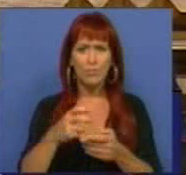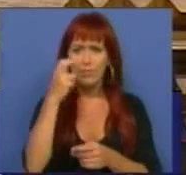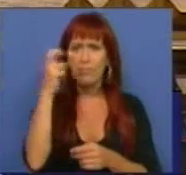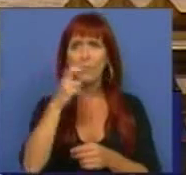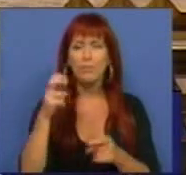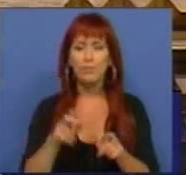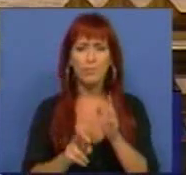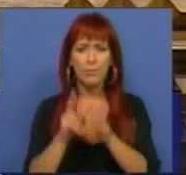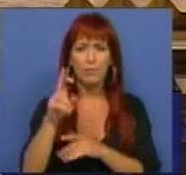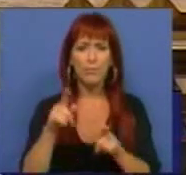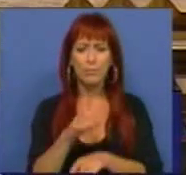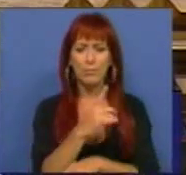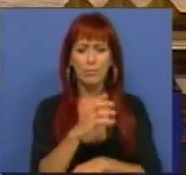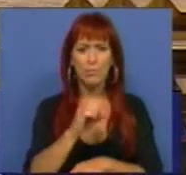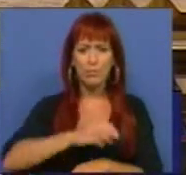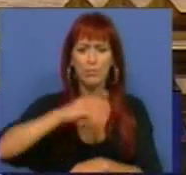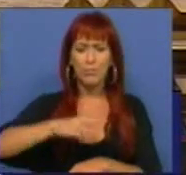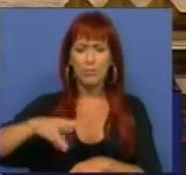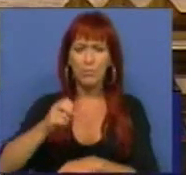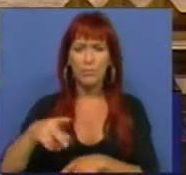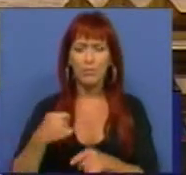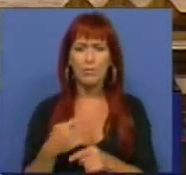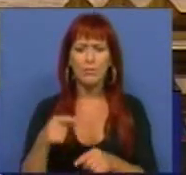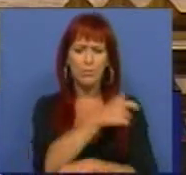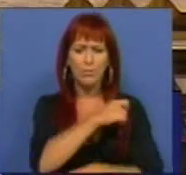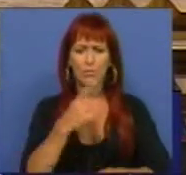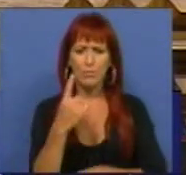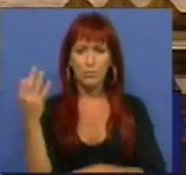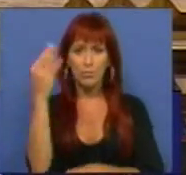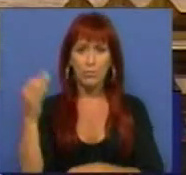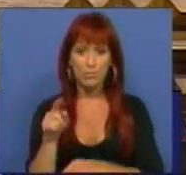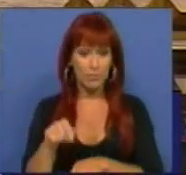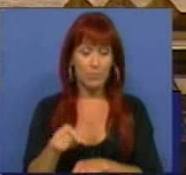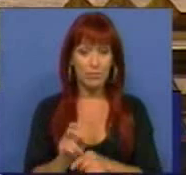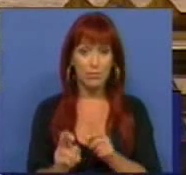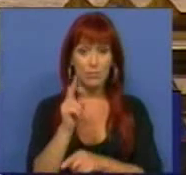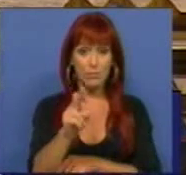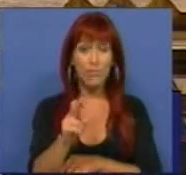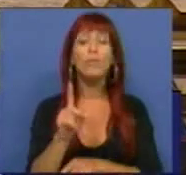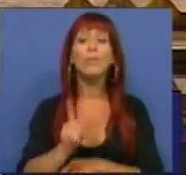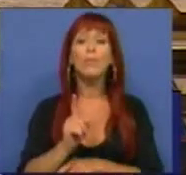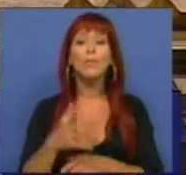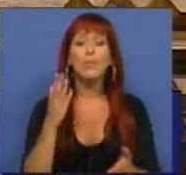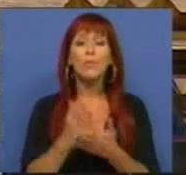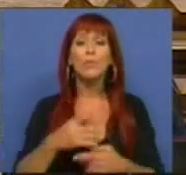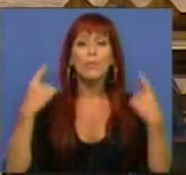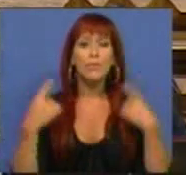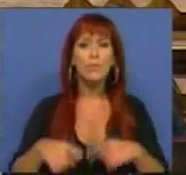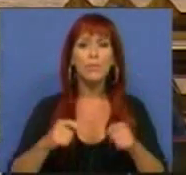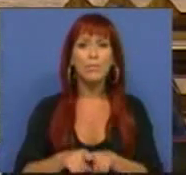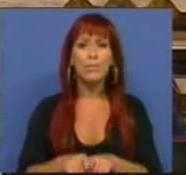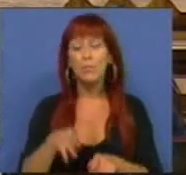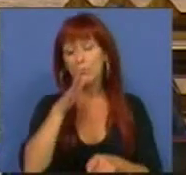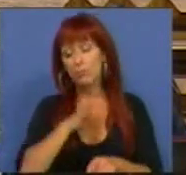eletricidade, estes 60 milhões que representam 1% desse aumento, e que no fundo apenas existem,